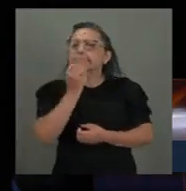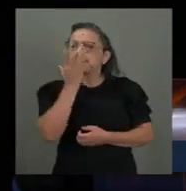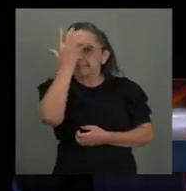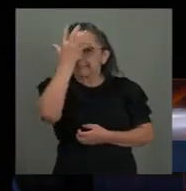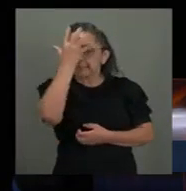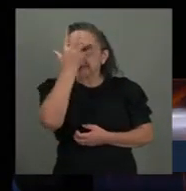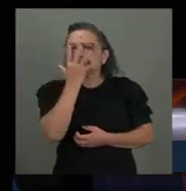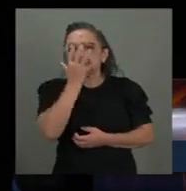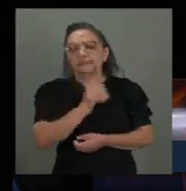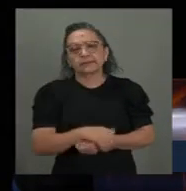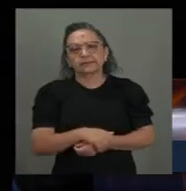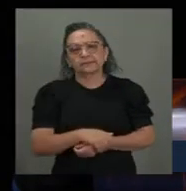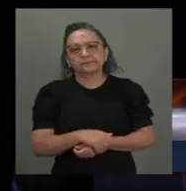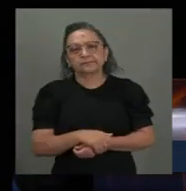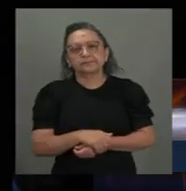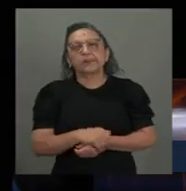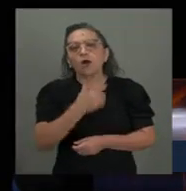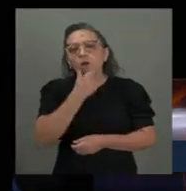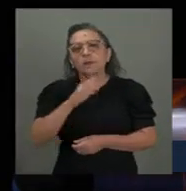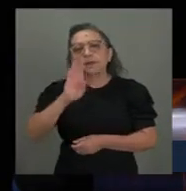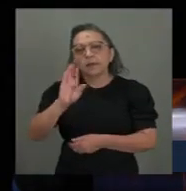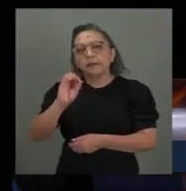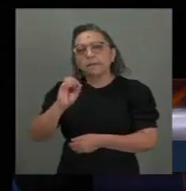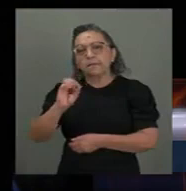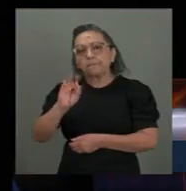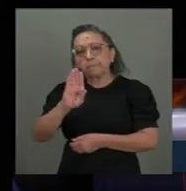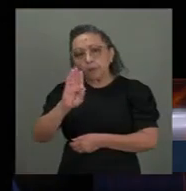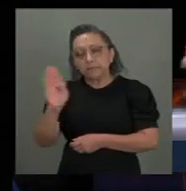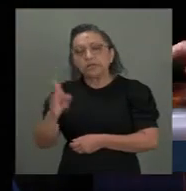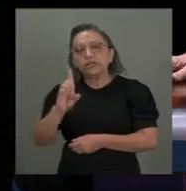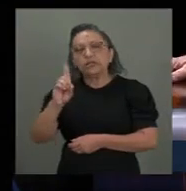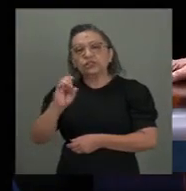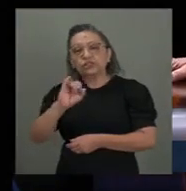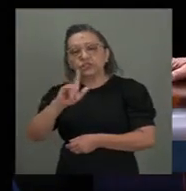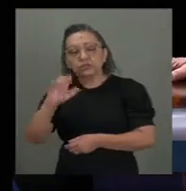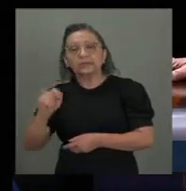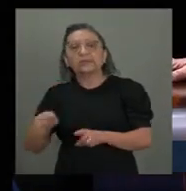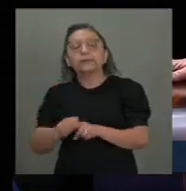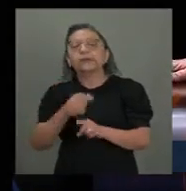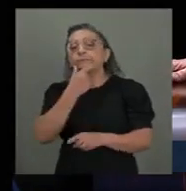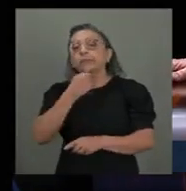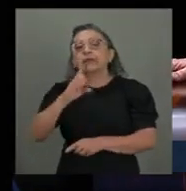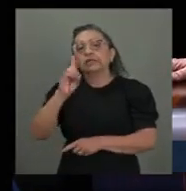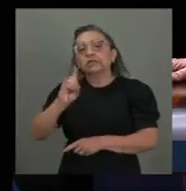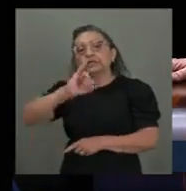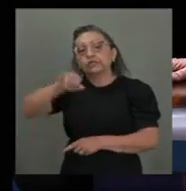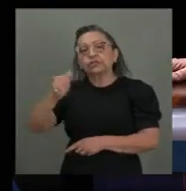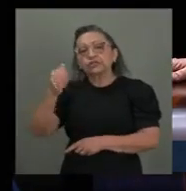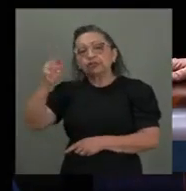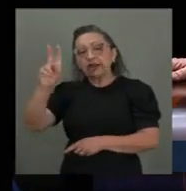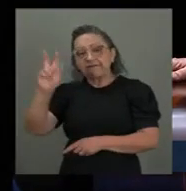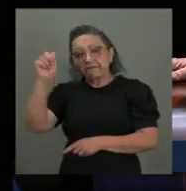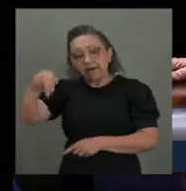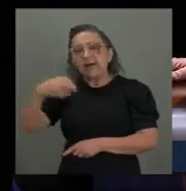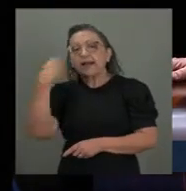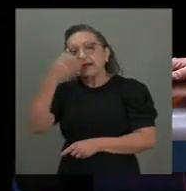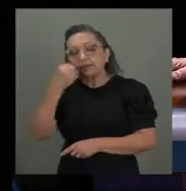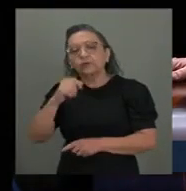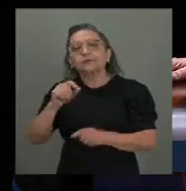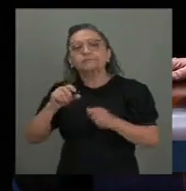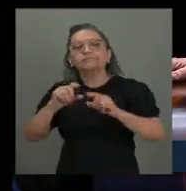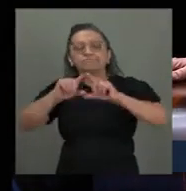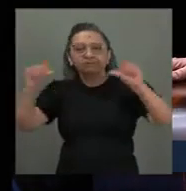Bob Dylan. Dijavan, em sua música Solicitude, alerta,